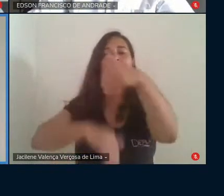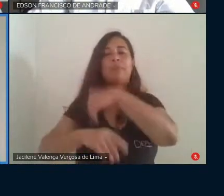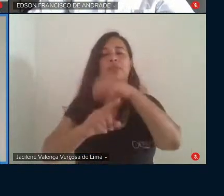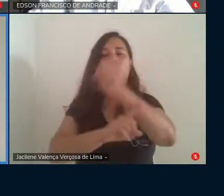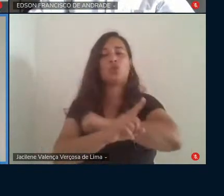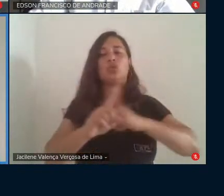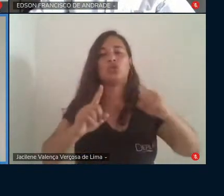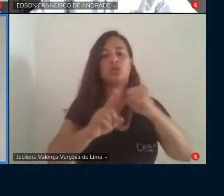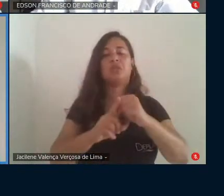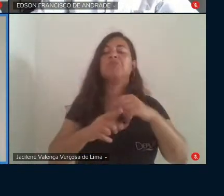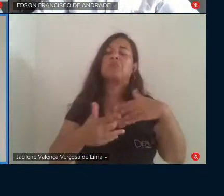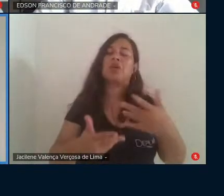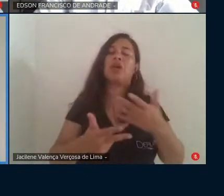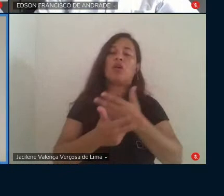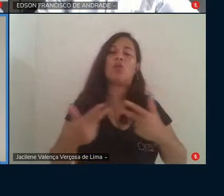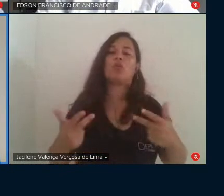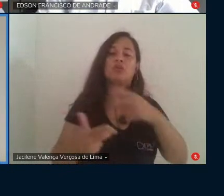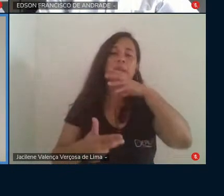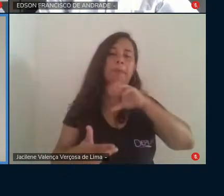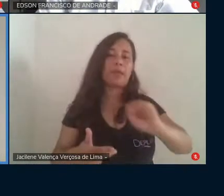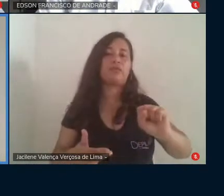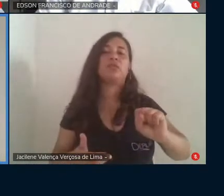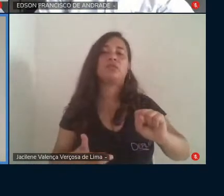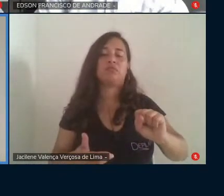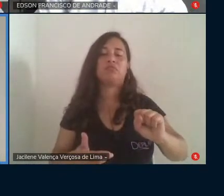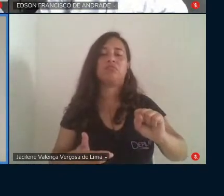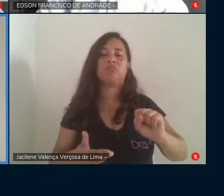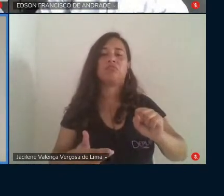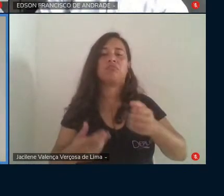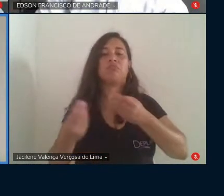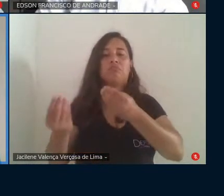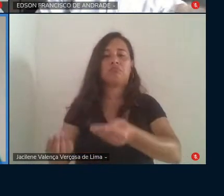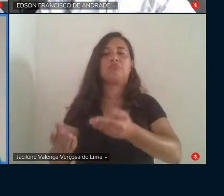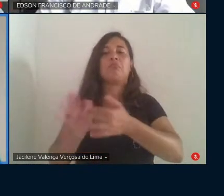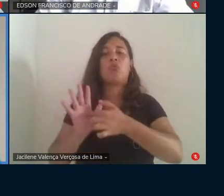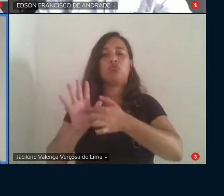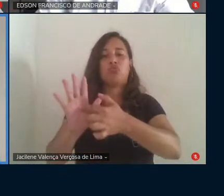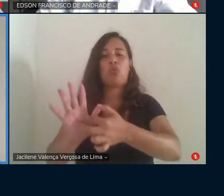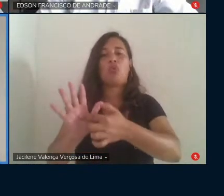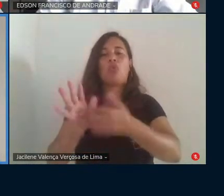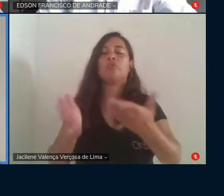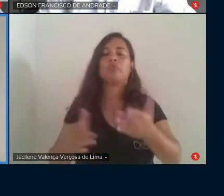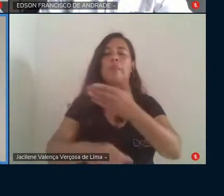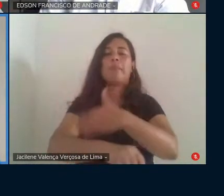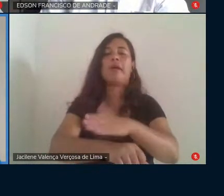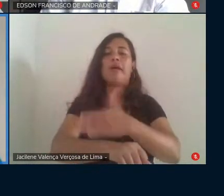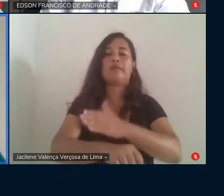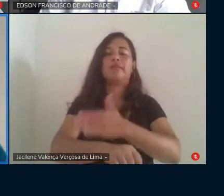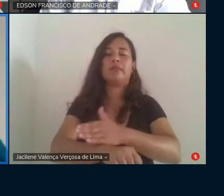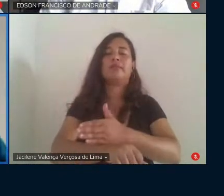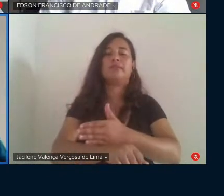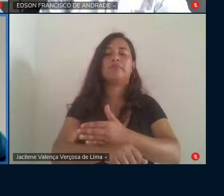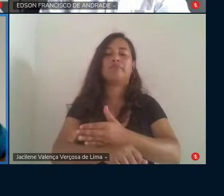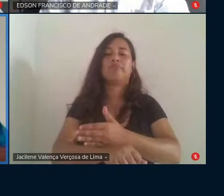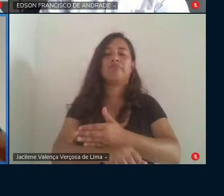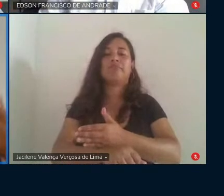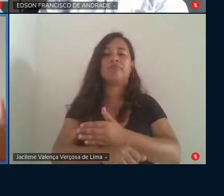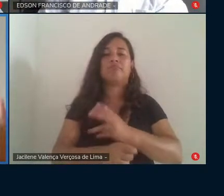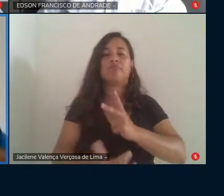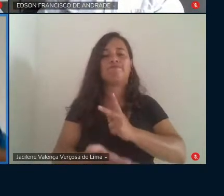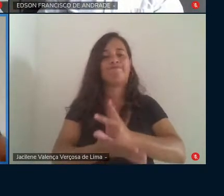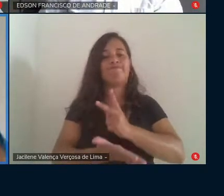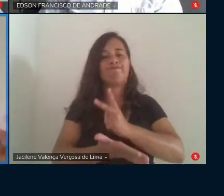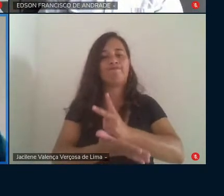que um dos legados que Paulo Freire nos deixou, a nossa reflexão de prática permanente para a gente